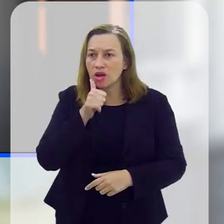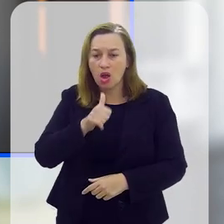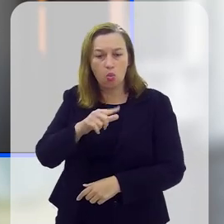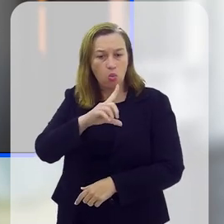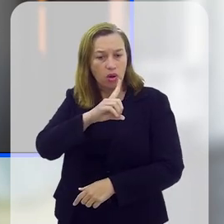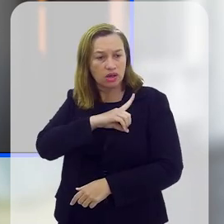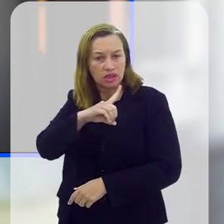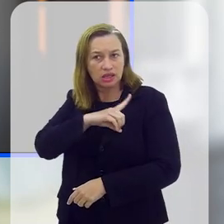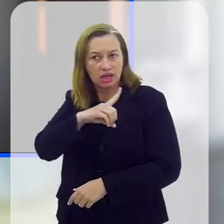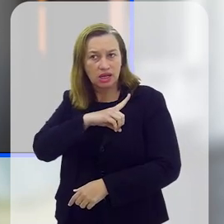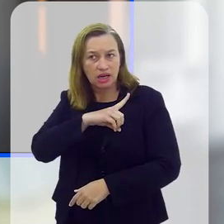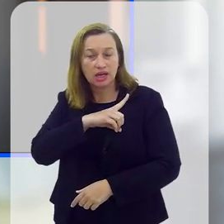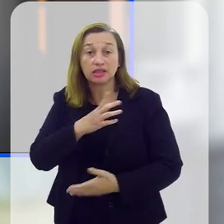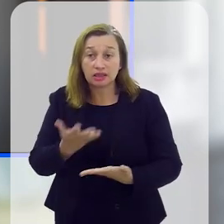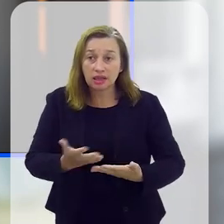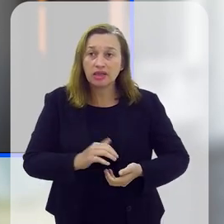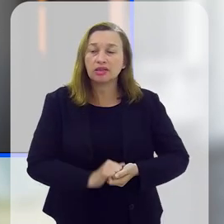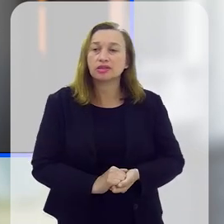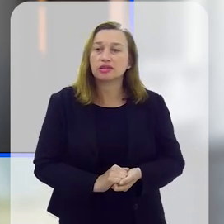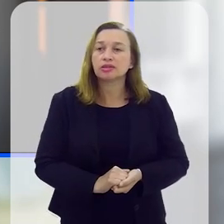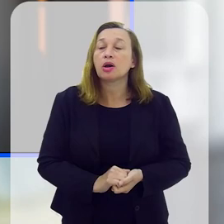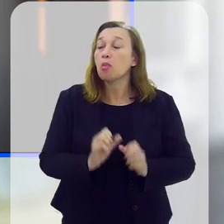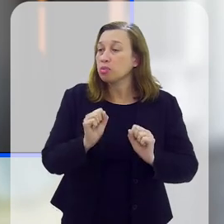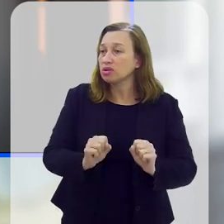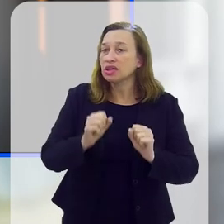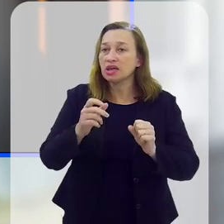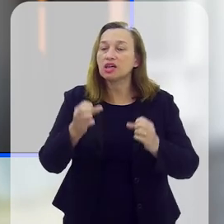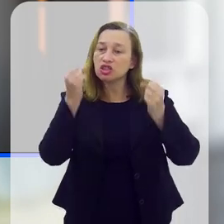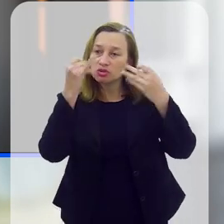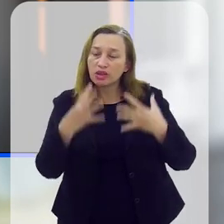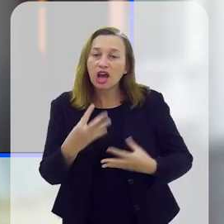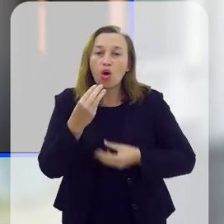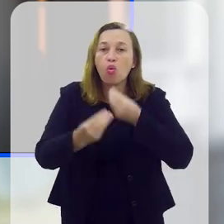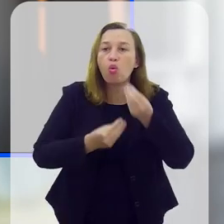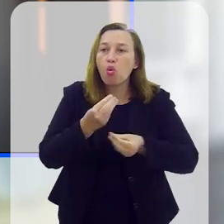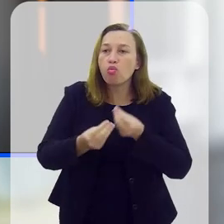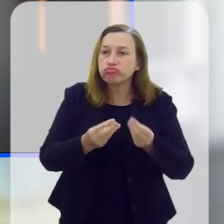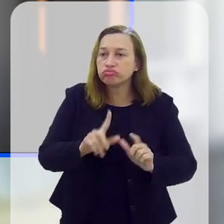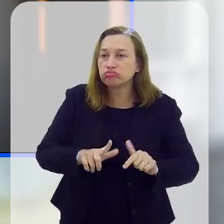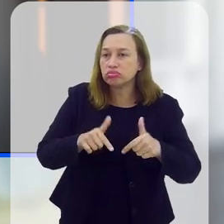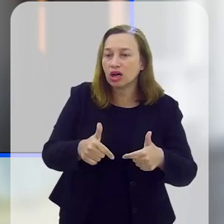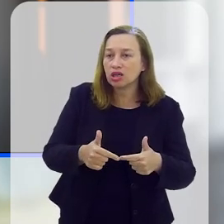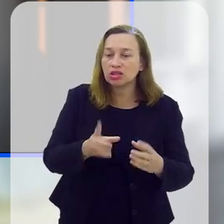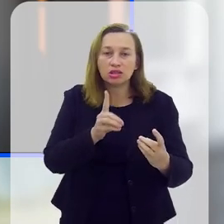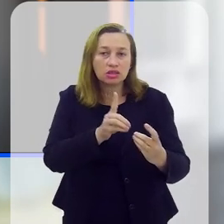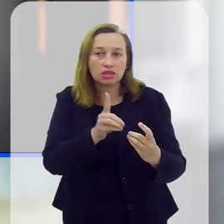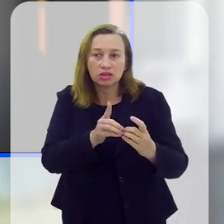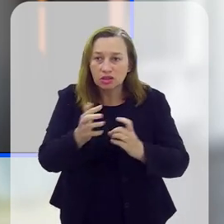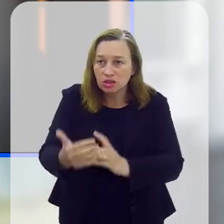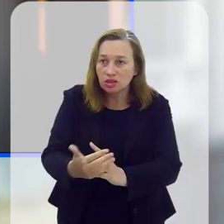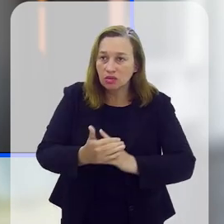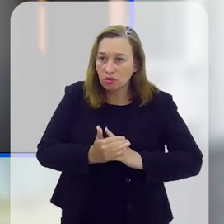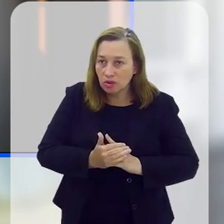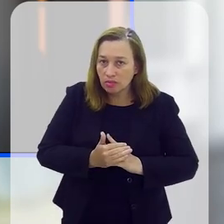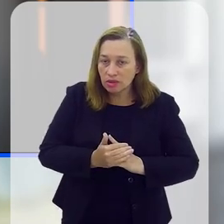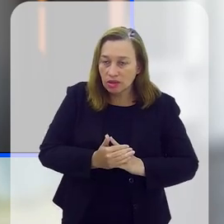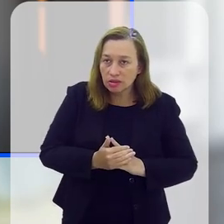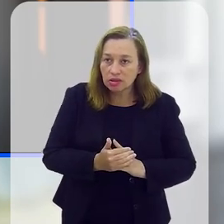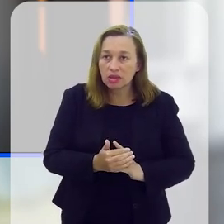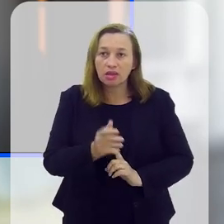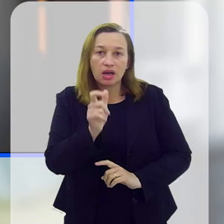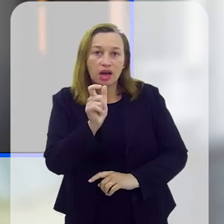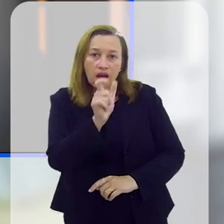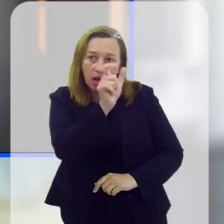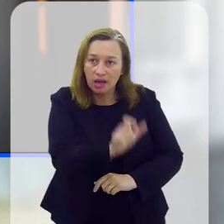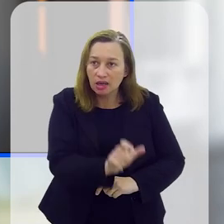uma delegada que atende. Então se você puder falar a respeito disso, como é que funciona esse atendimento e esse acolhimento feito a